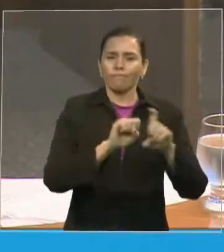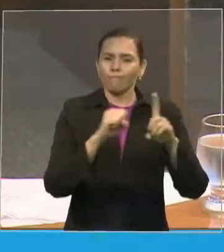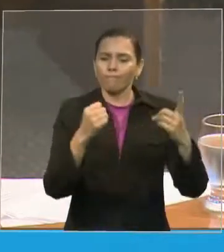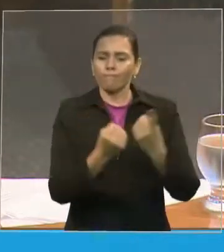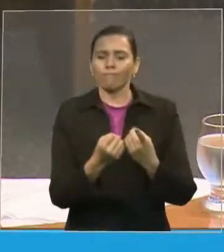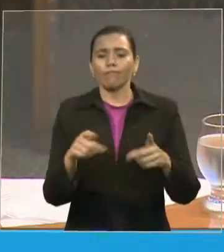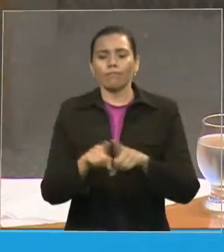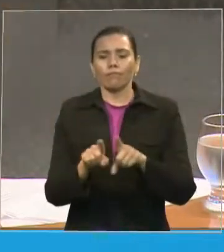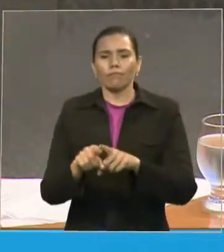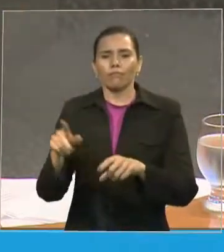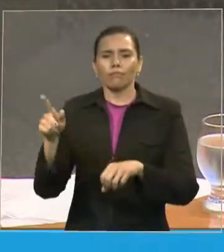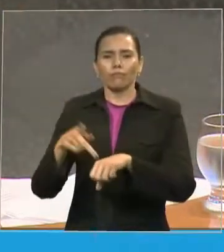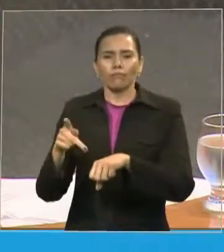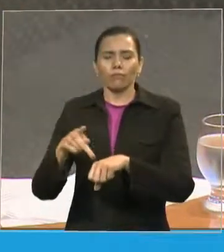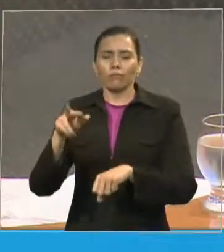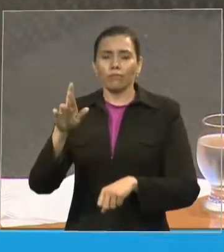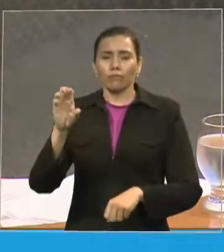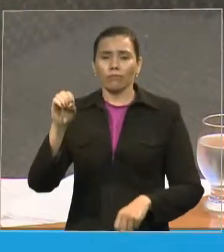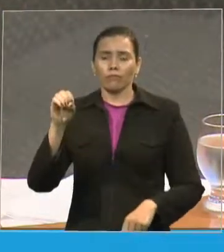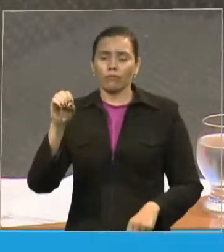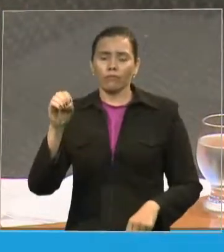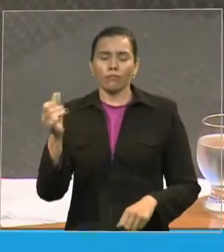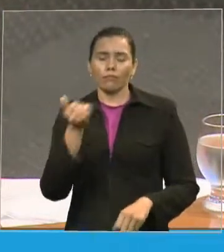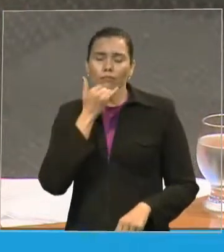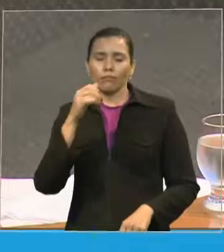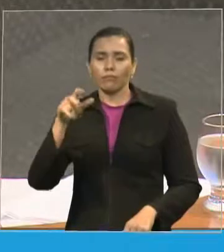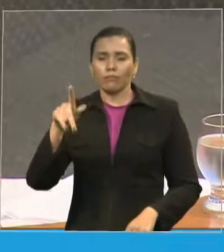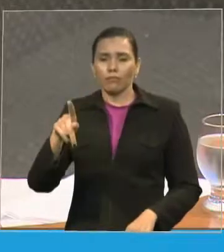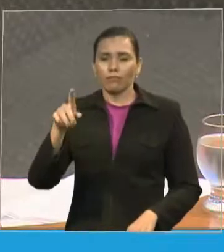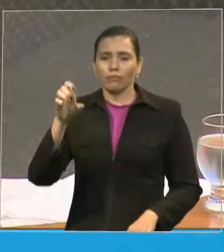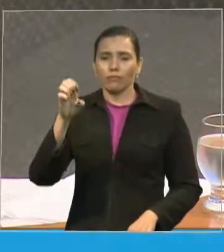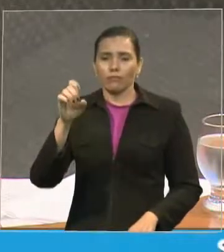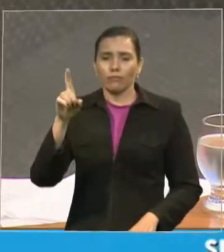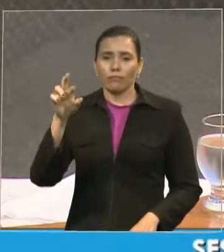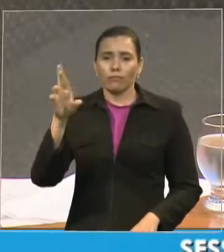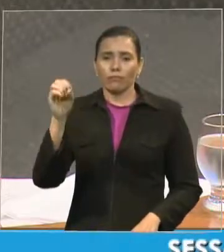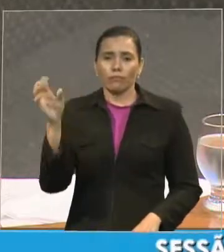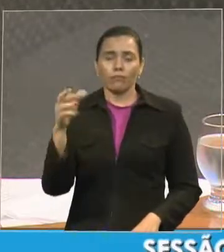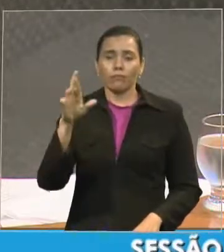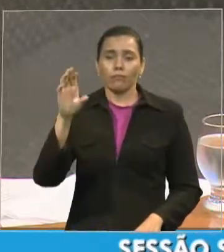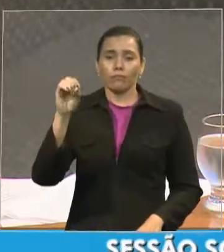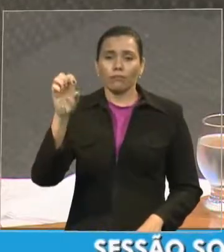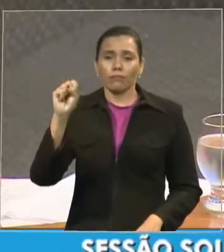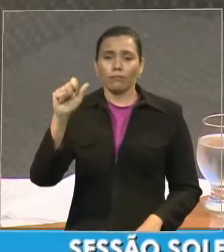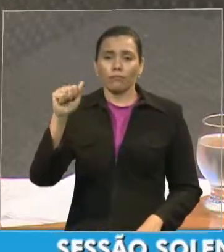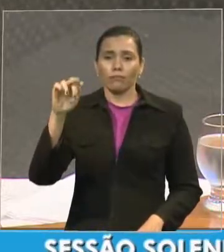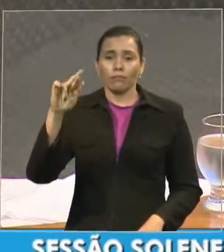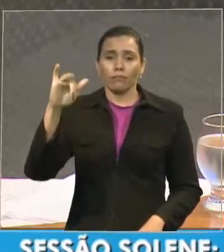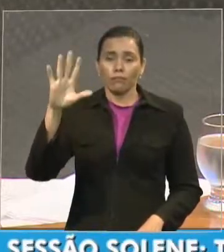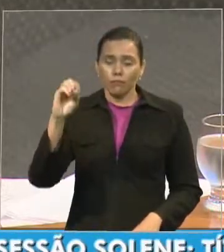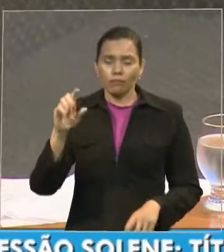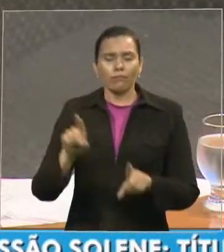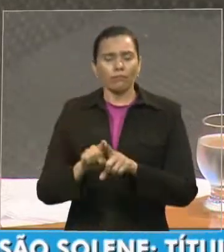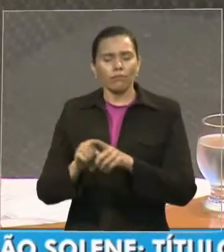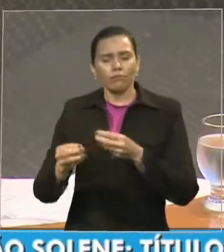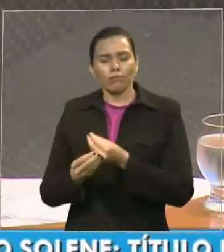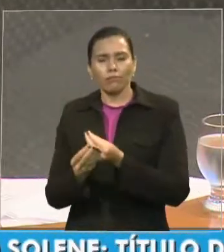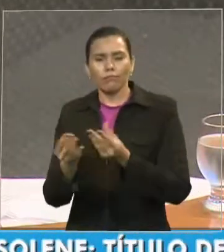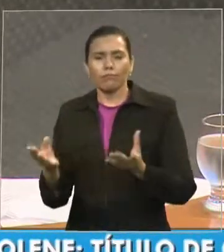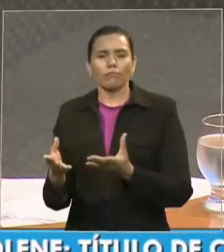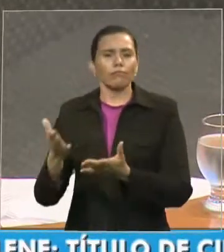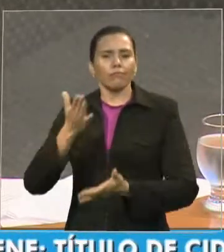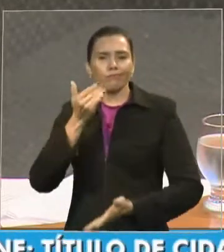ações educativas para a população local e atividade e distribuição de cesta básica, pessoas em situação